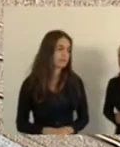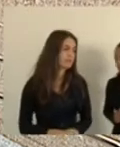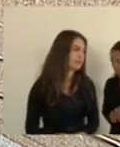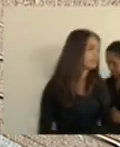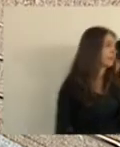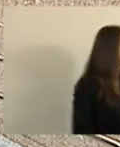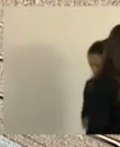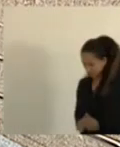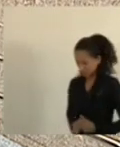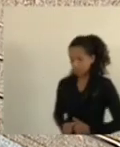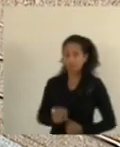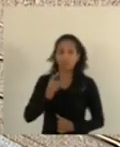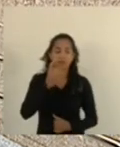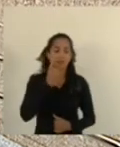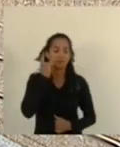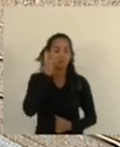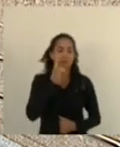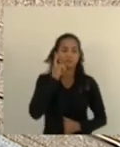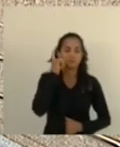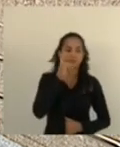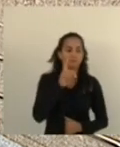Deputado Dari Pagum.